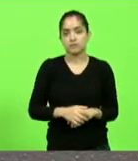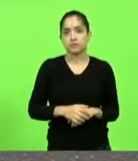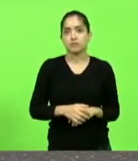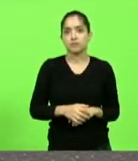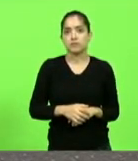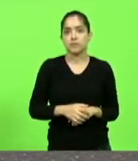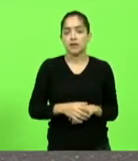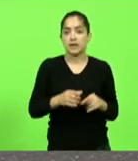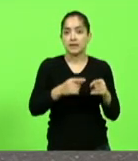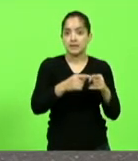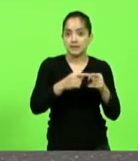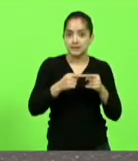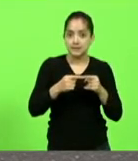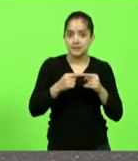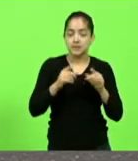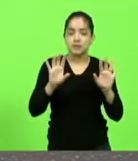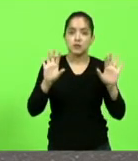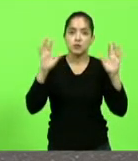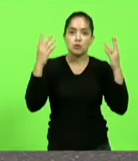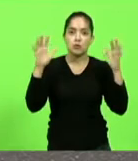licença comemorada